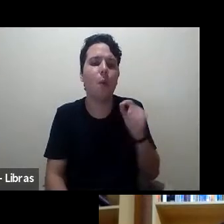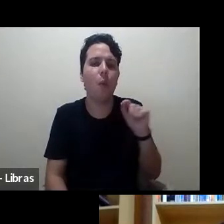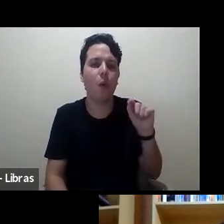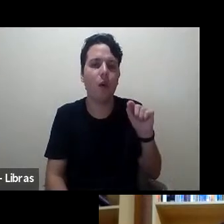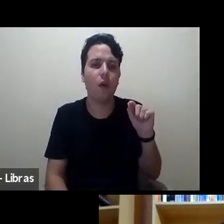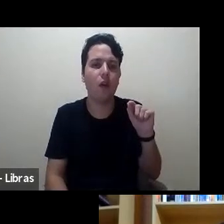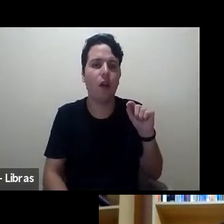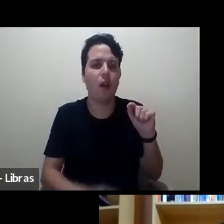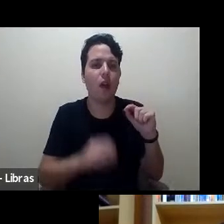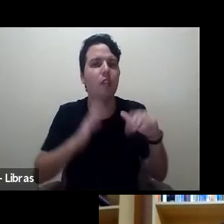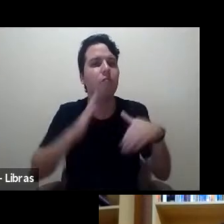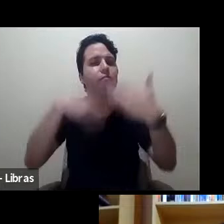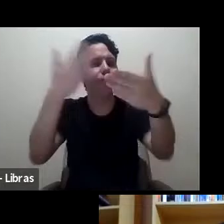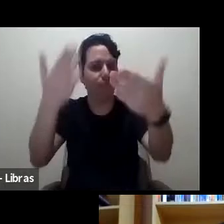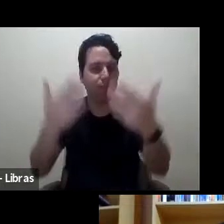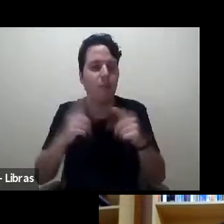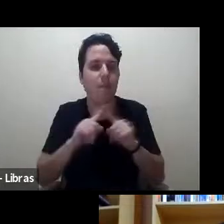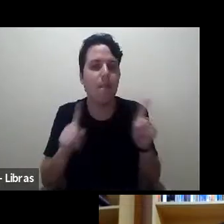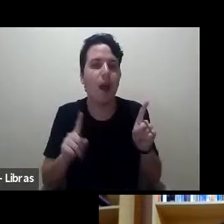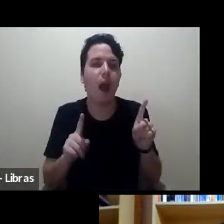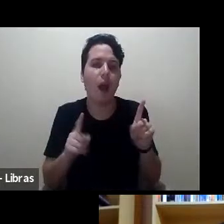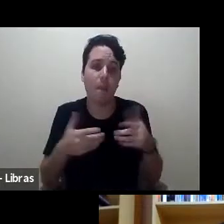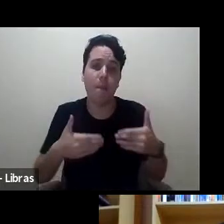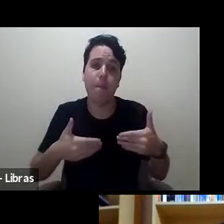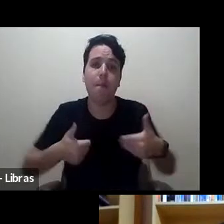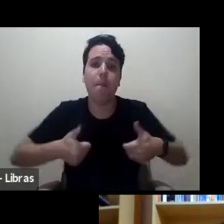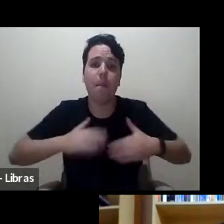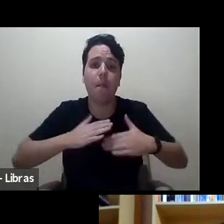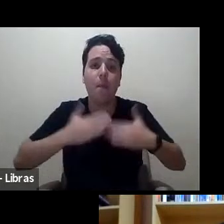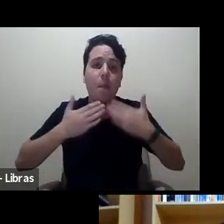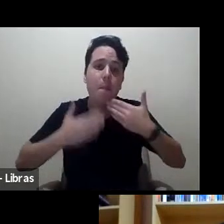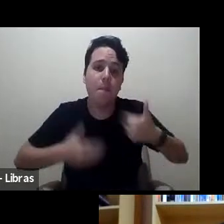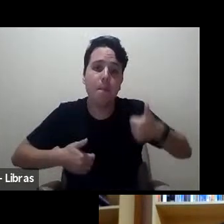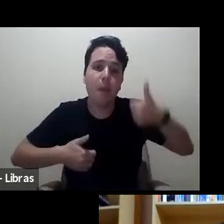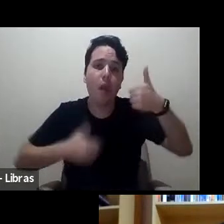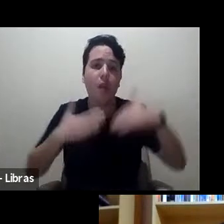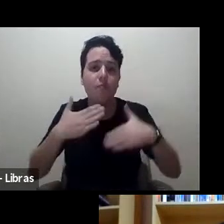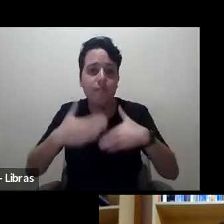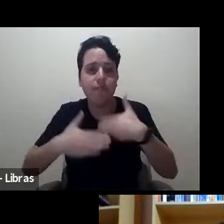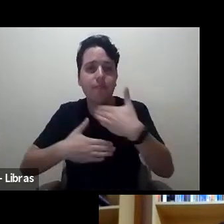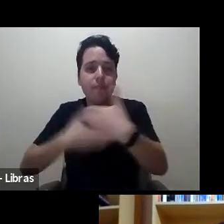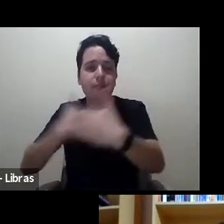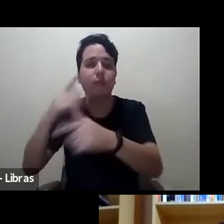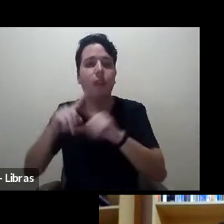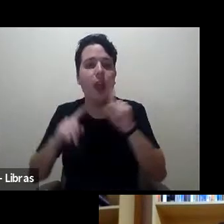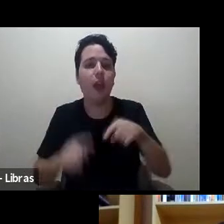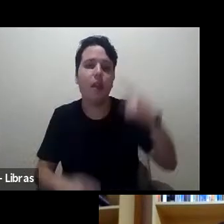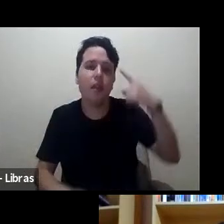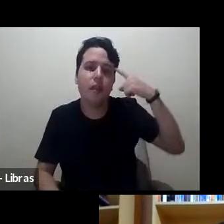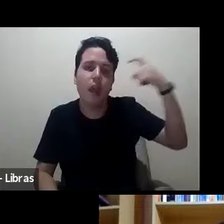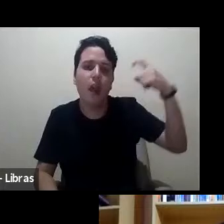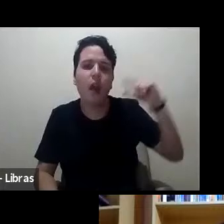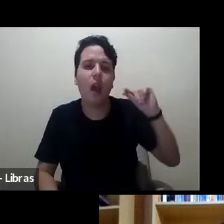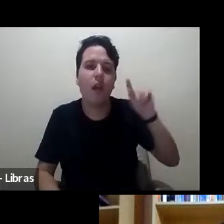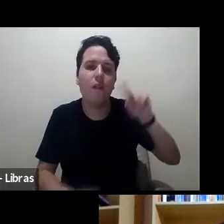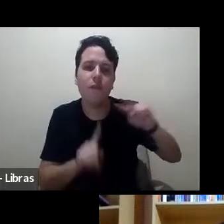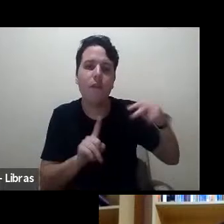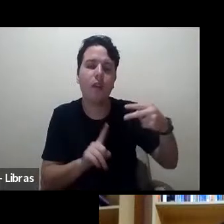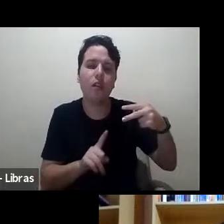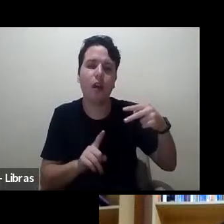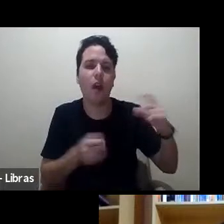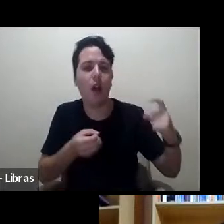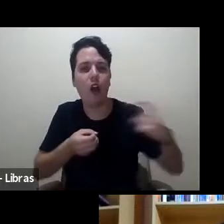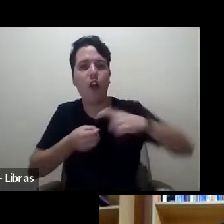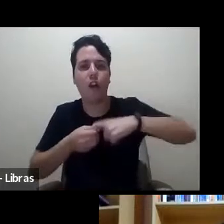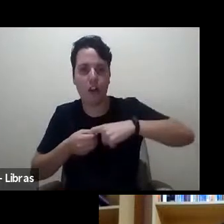andamento, mas está melhorando muito. E esta é uma das ideias de este convênio, assim como